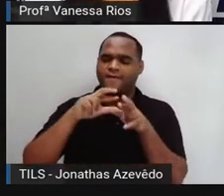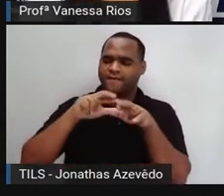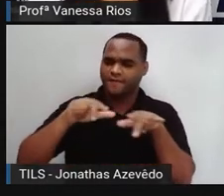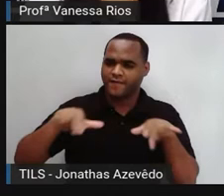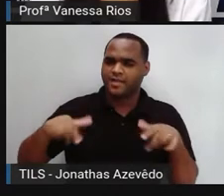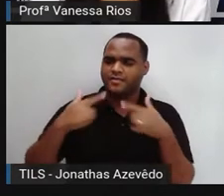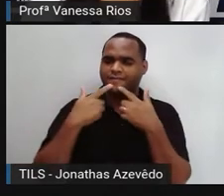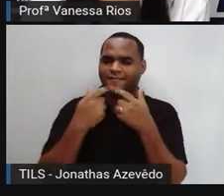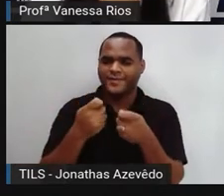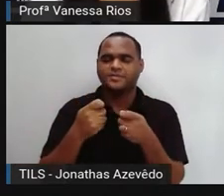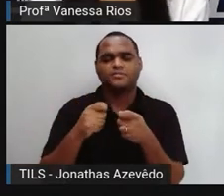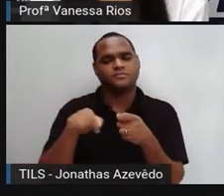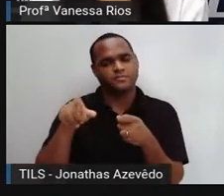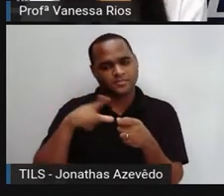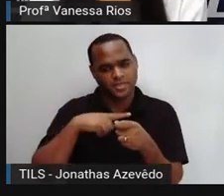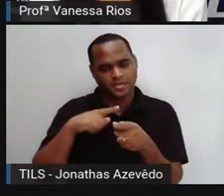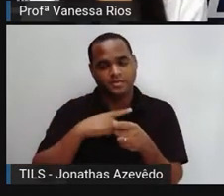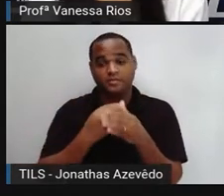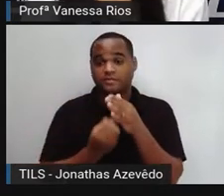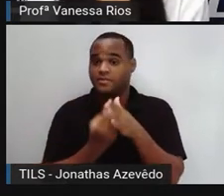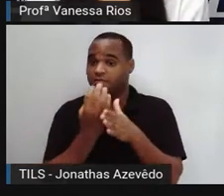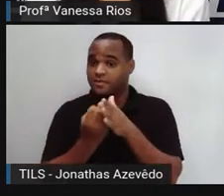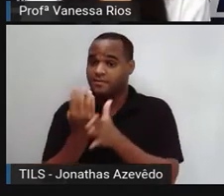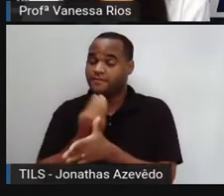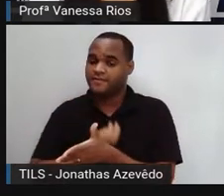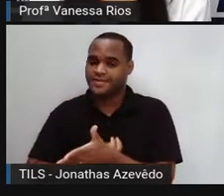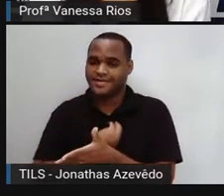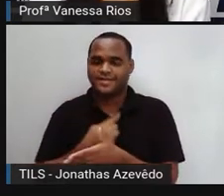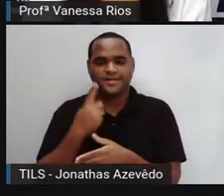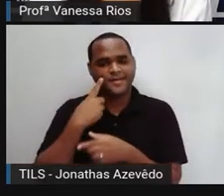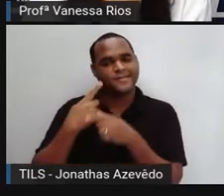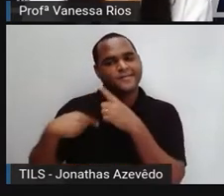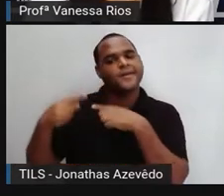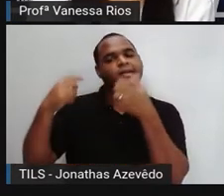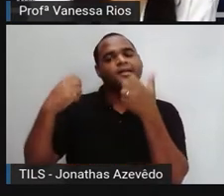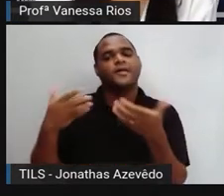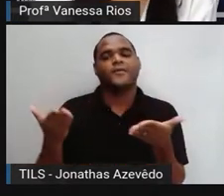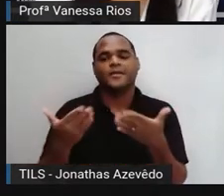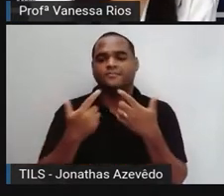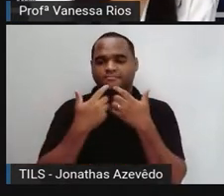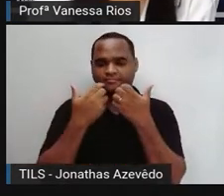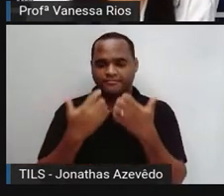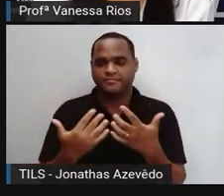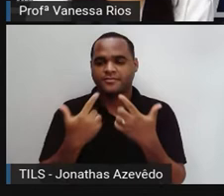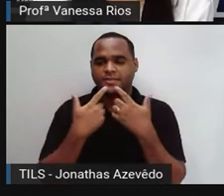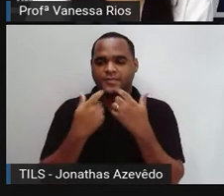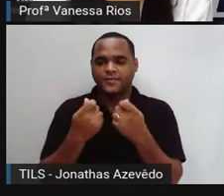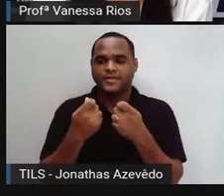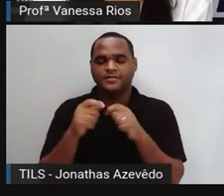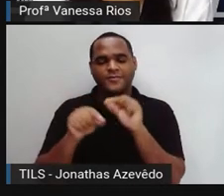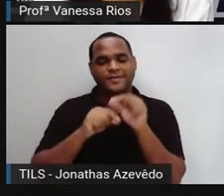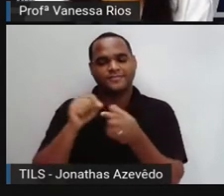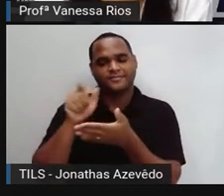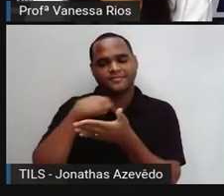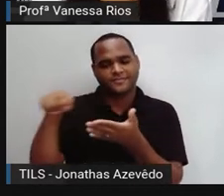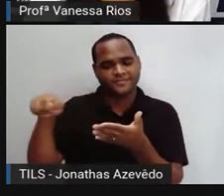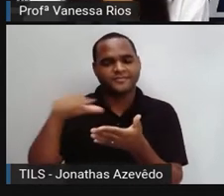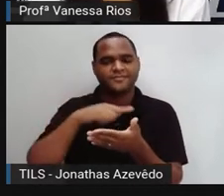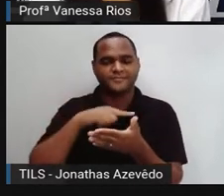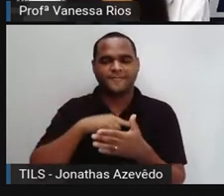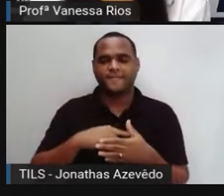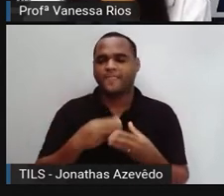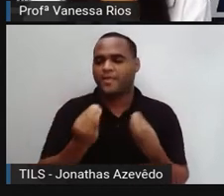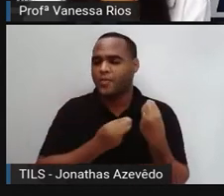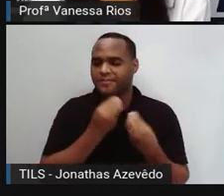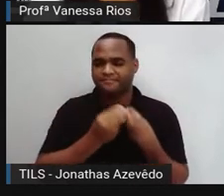tipos de linguagem que existem. E aí, gente volta agora, porque a gente vai falar da linguagem escrita, como é que